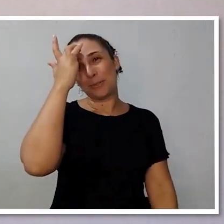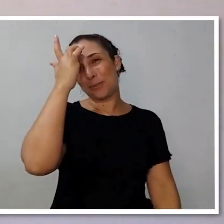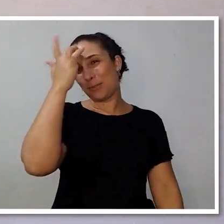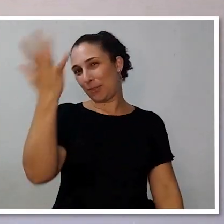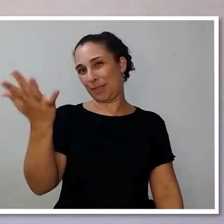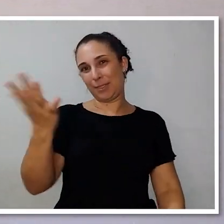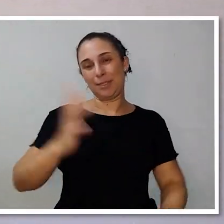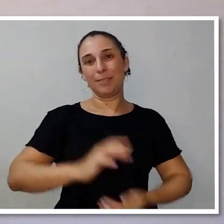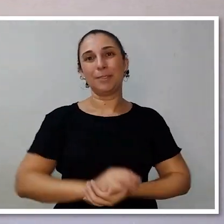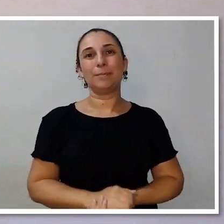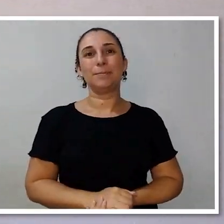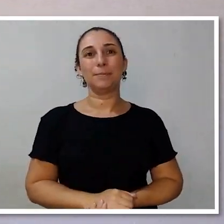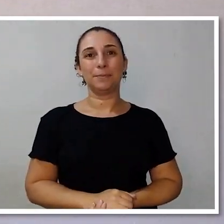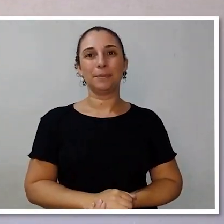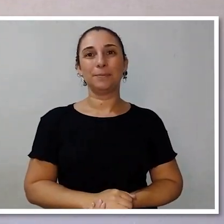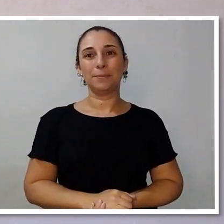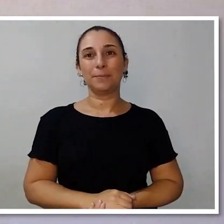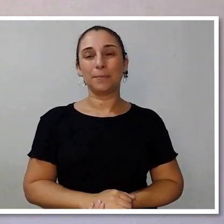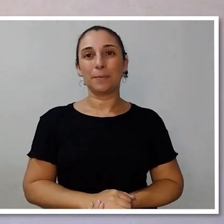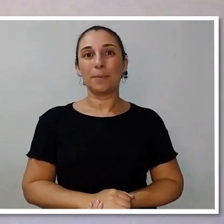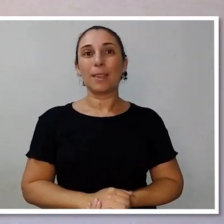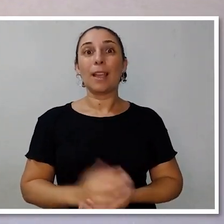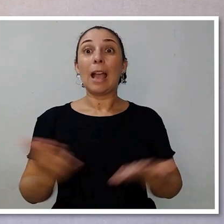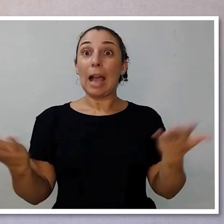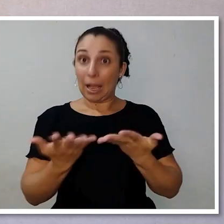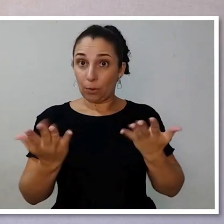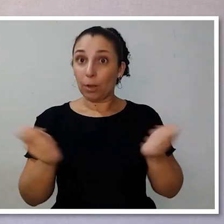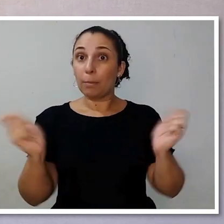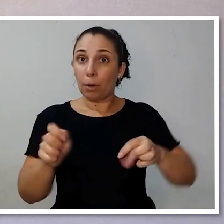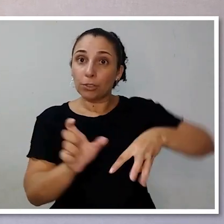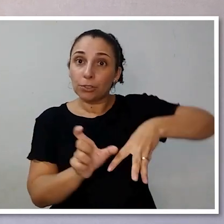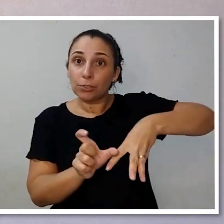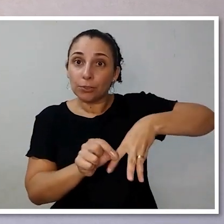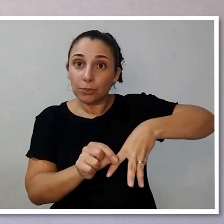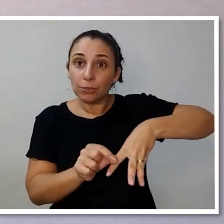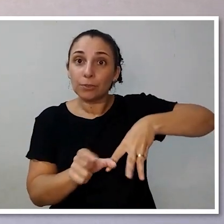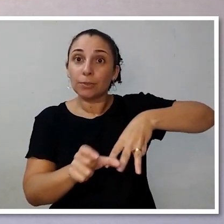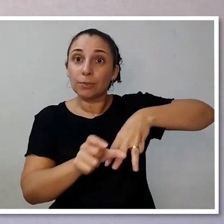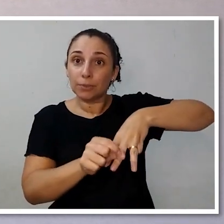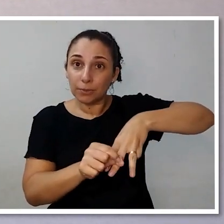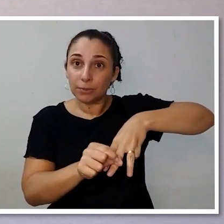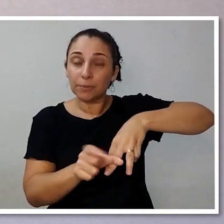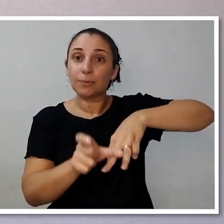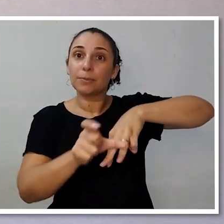Ó, expandi. Agora eu vou travar as pernas, girando o tripé.